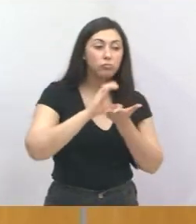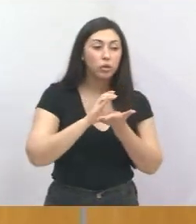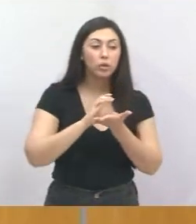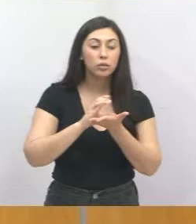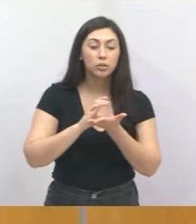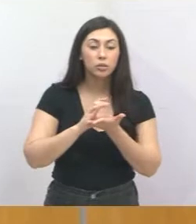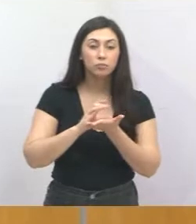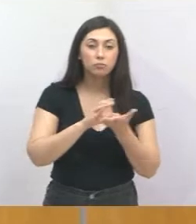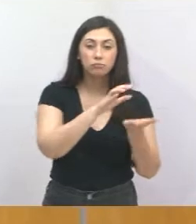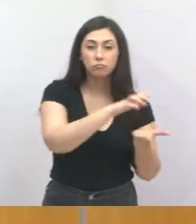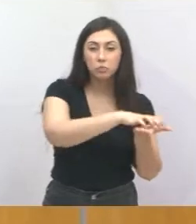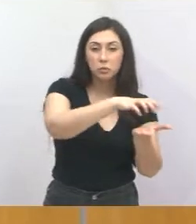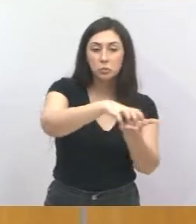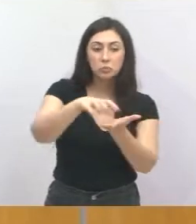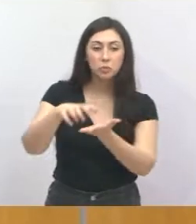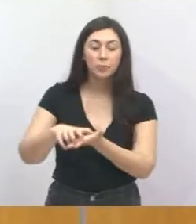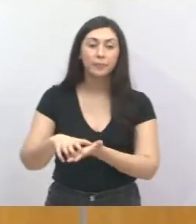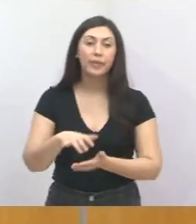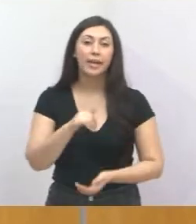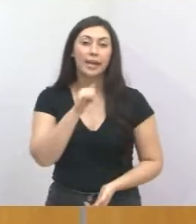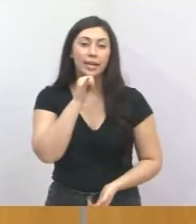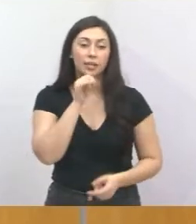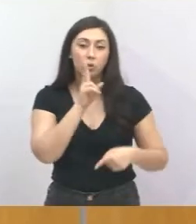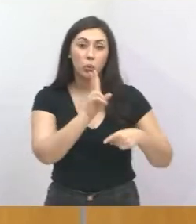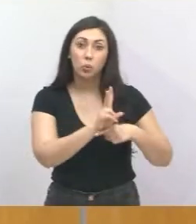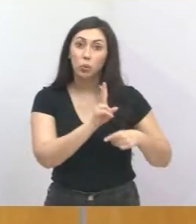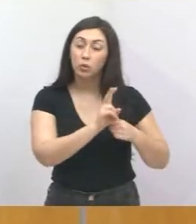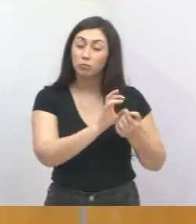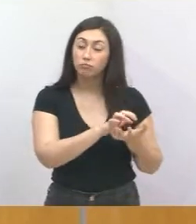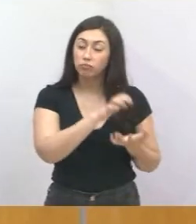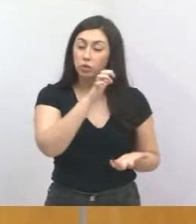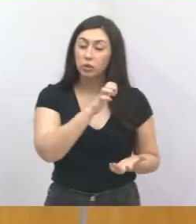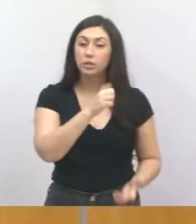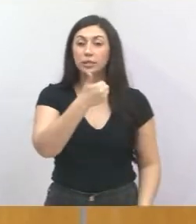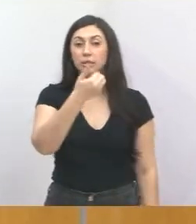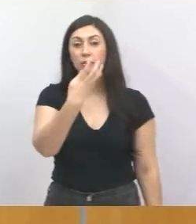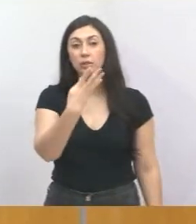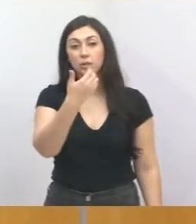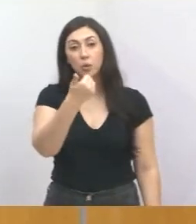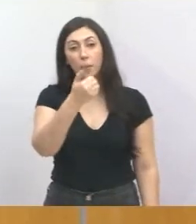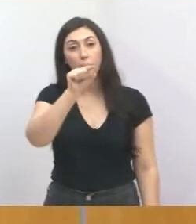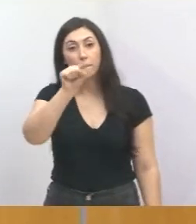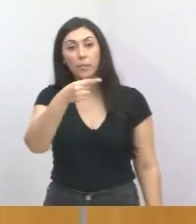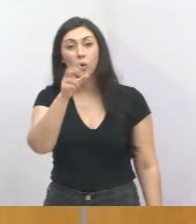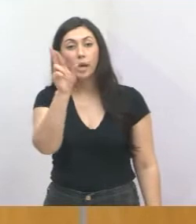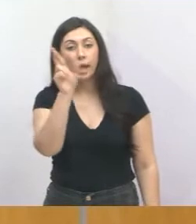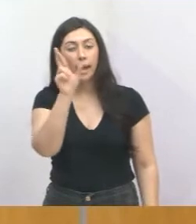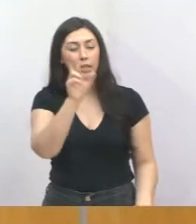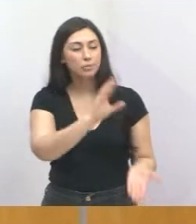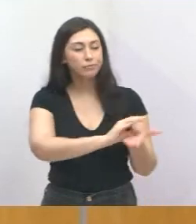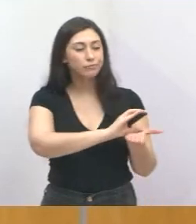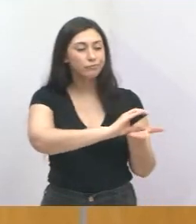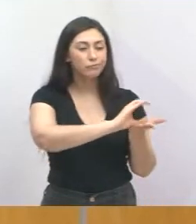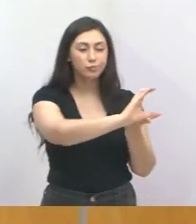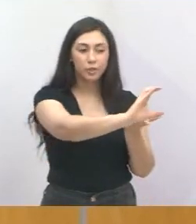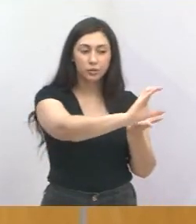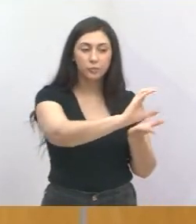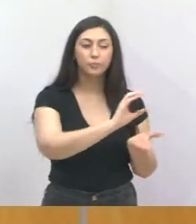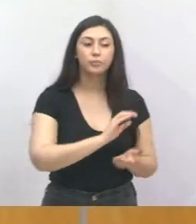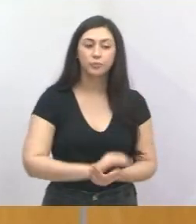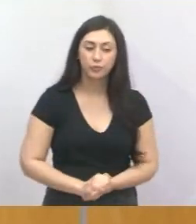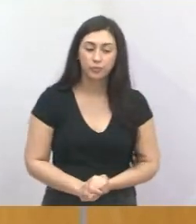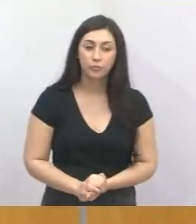a alguns segmentos. Por exemplo, a proteção idoso. Foram 141 mil reais que nós conseguimos